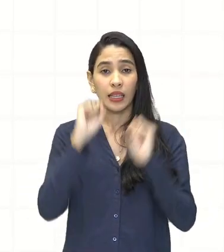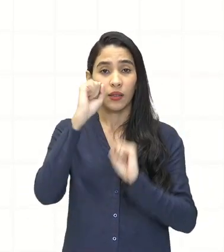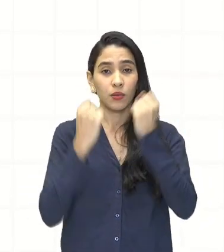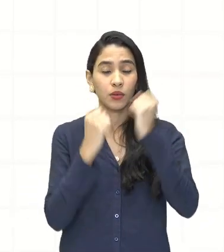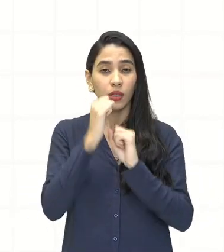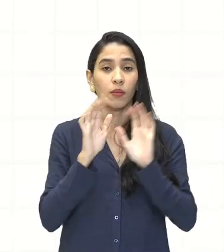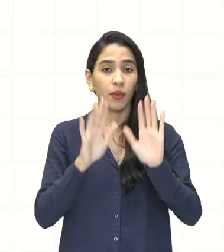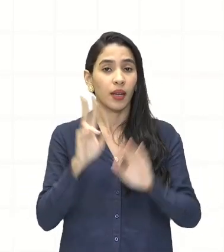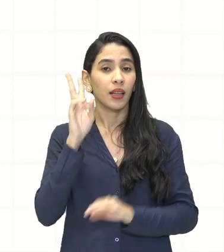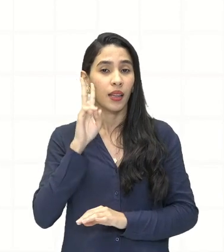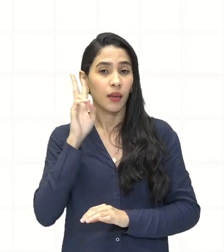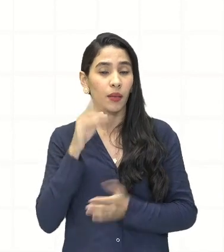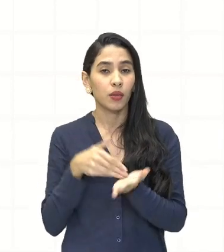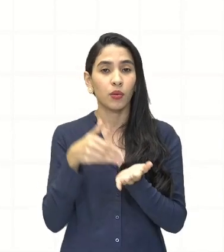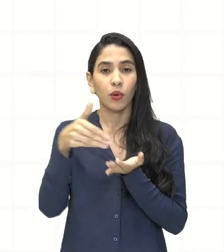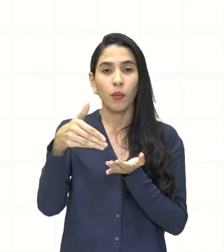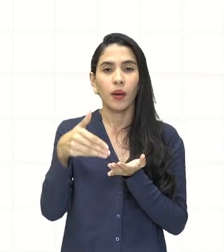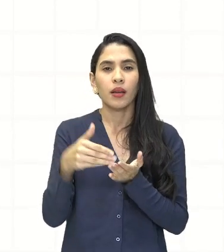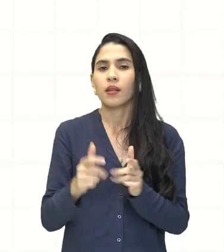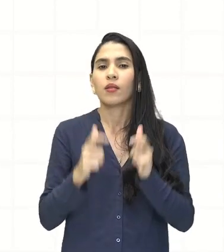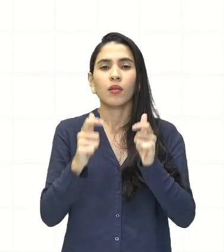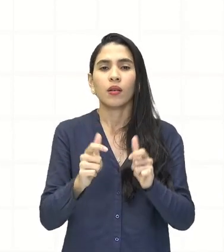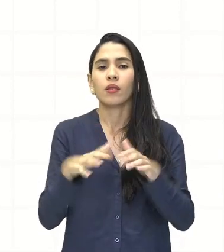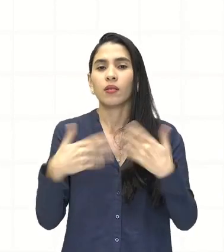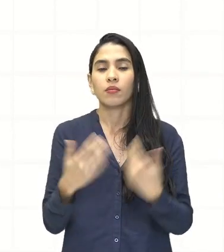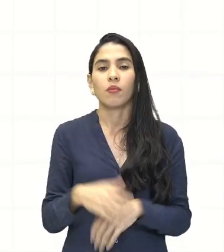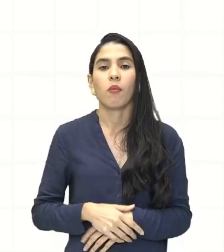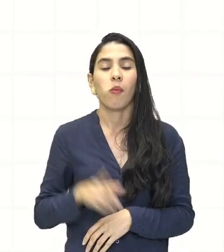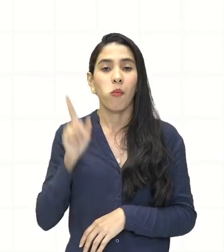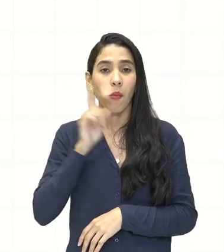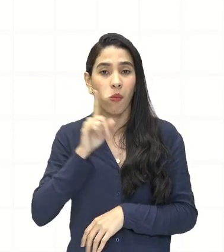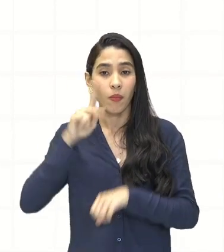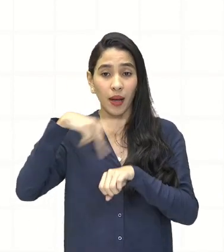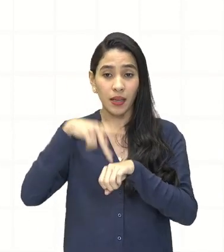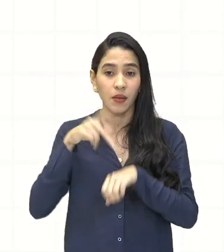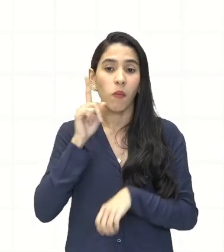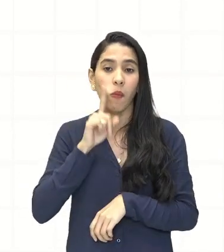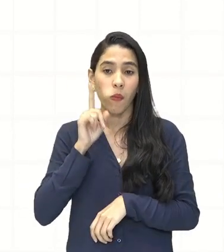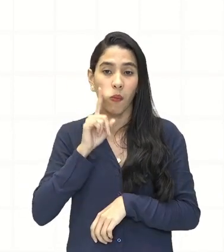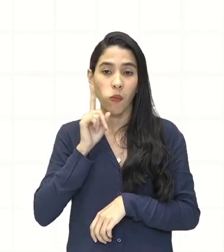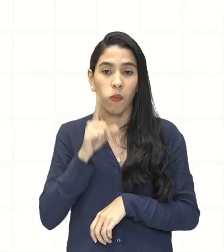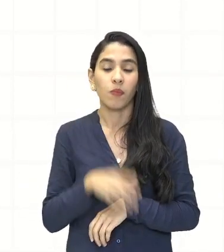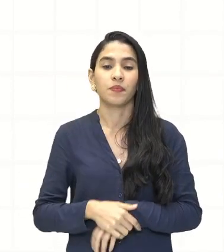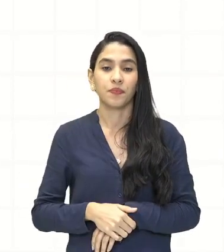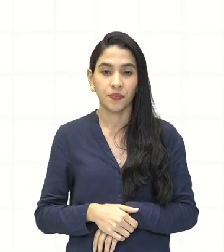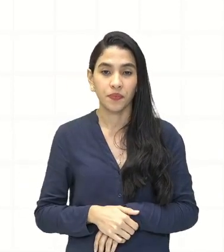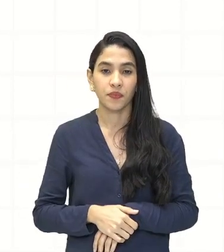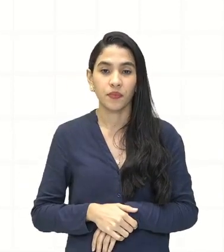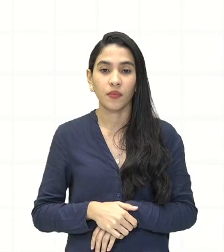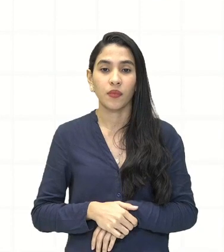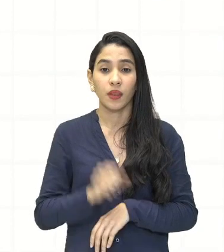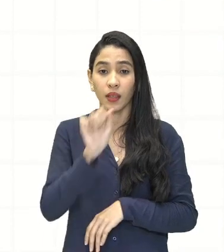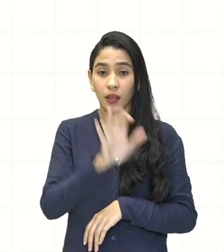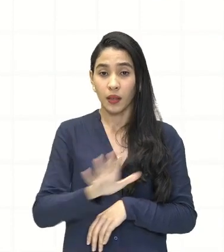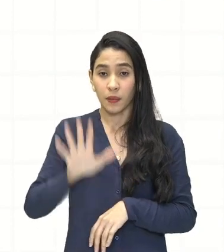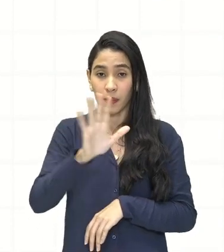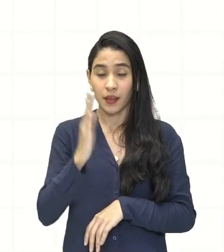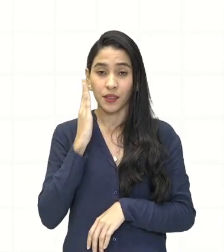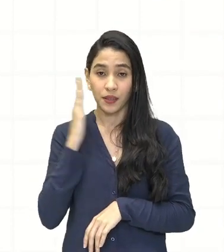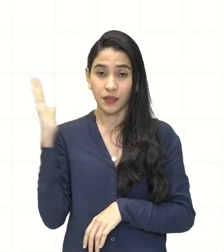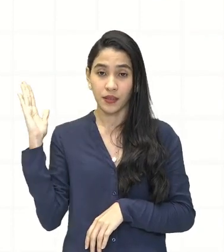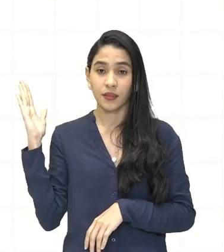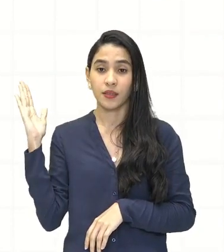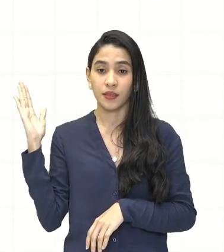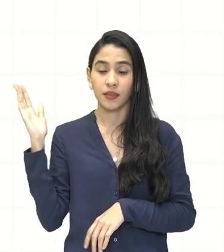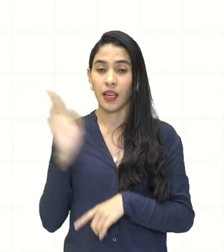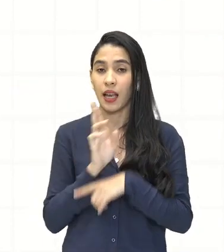Lembrando que ele começa em qual local, professora? Na Inglaterra. Então, aqui nós trouxemos uma imagem que representa